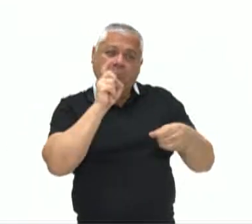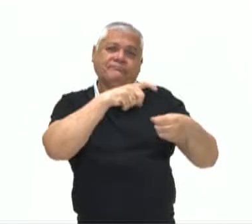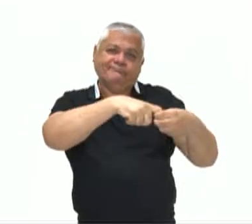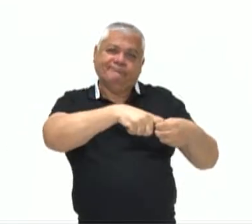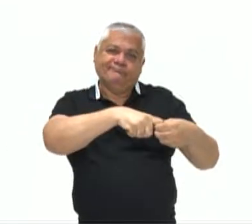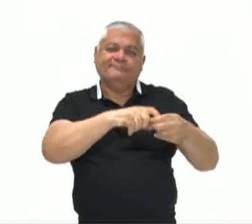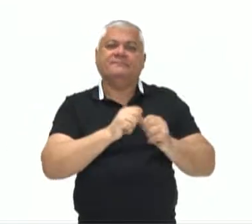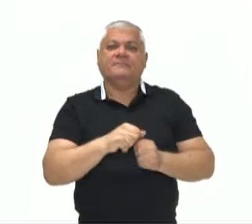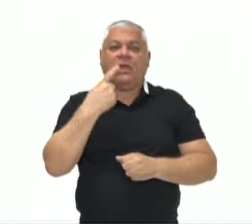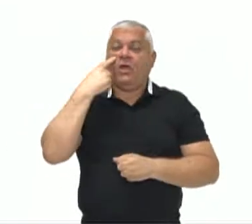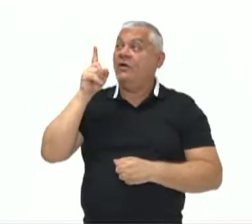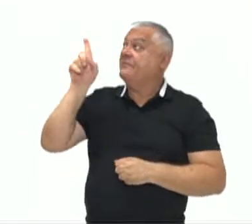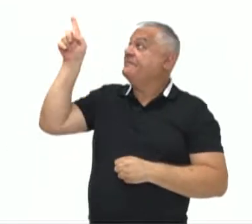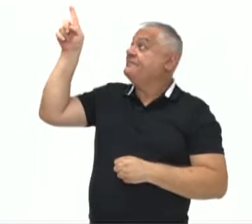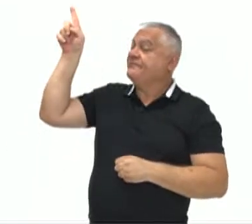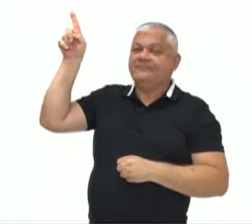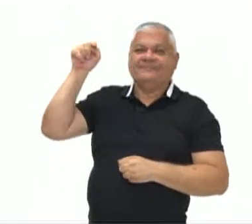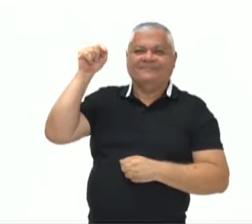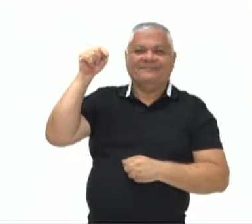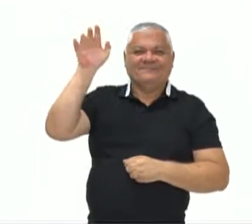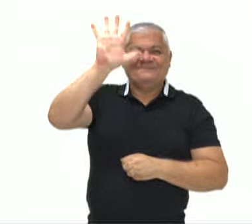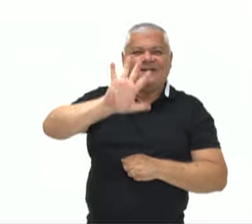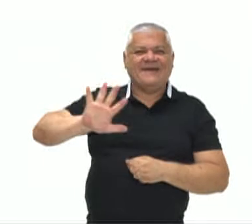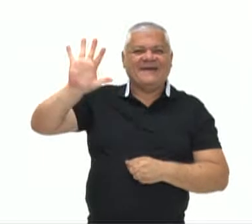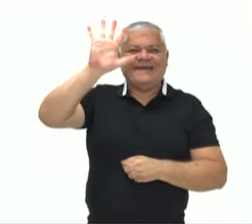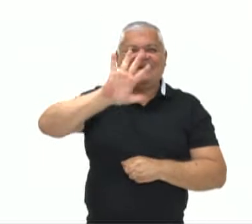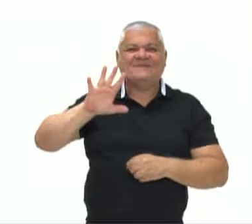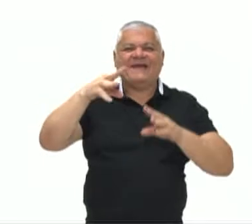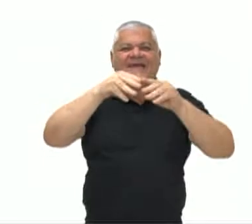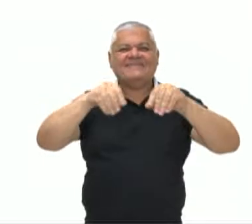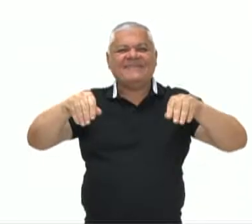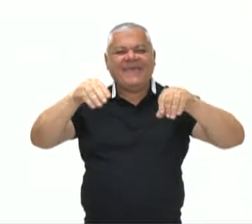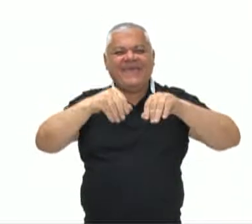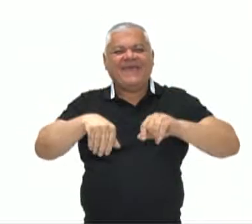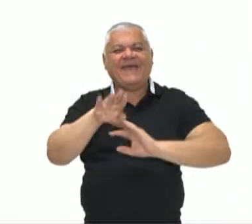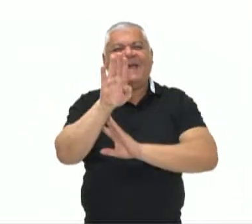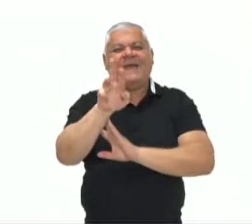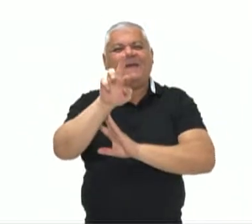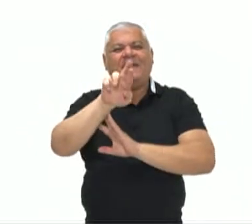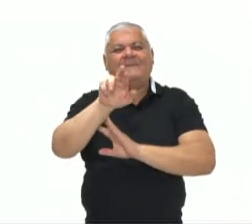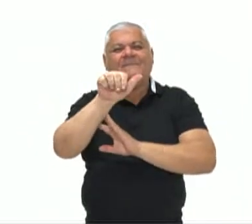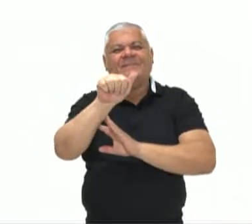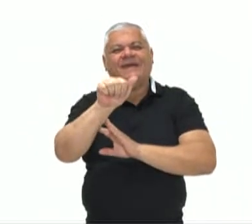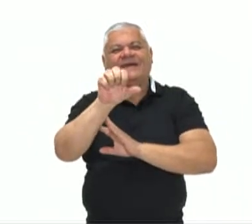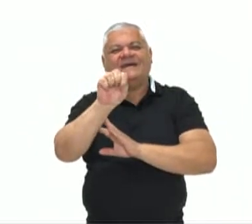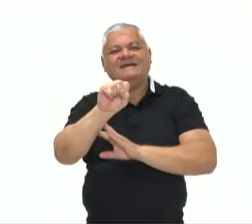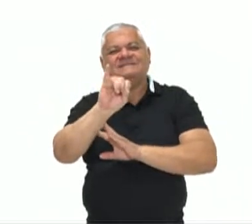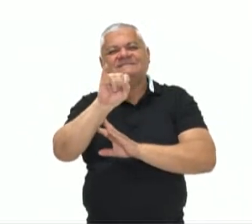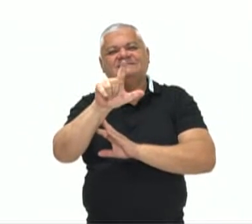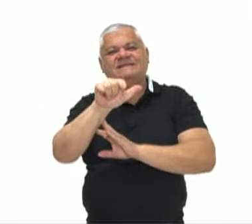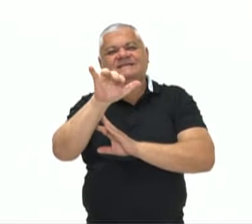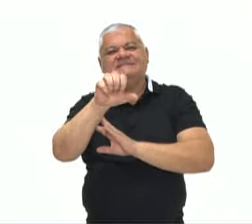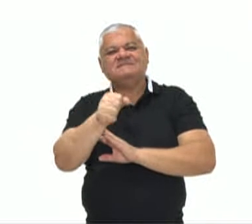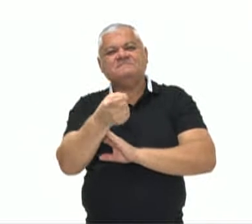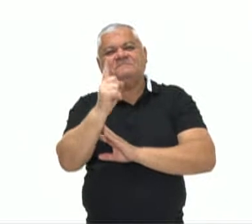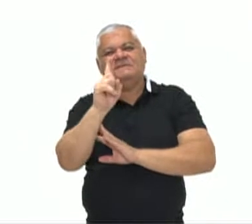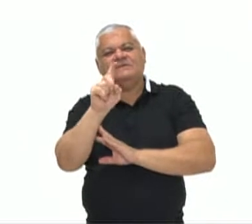Na imagem ali, temos o detalhe do mapa, chamada Terre Brasilis, em 1519.